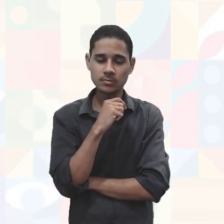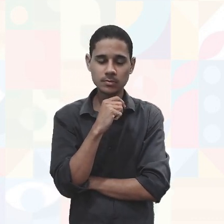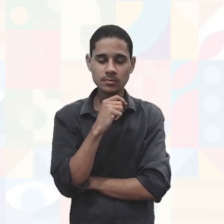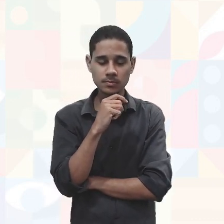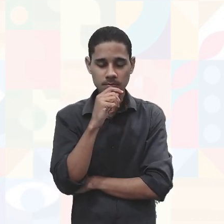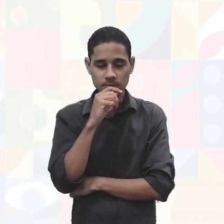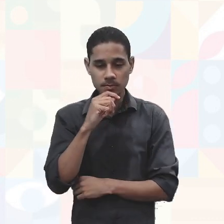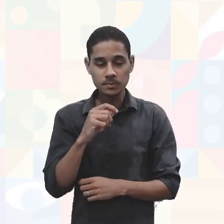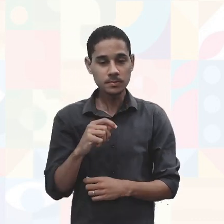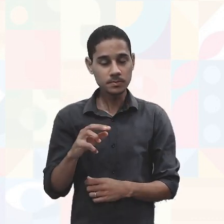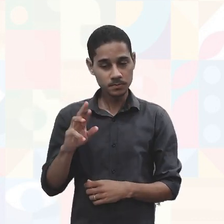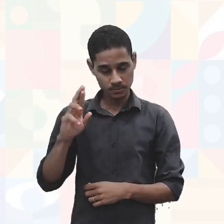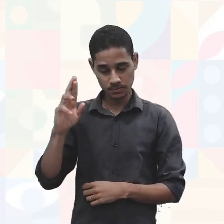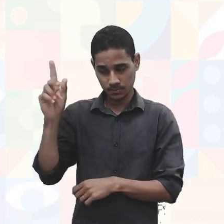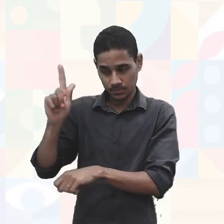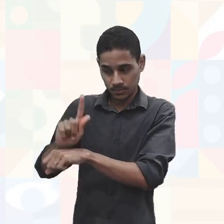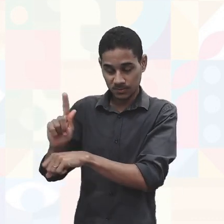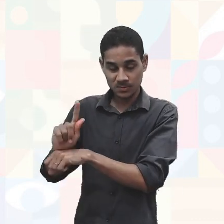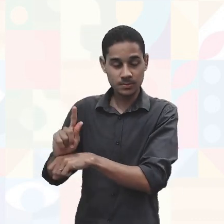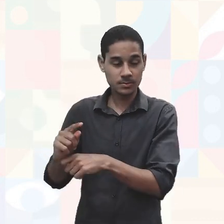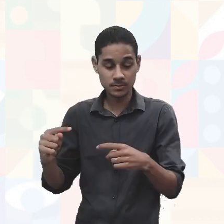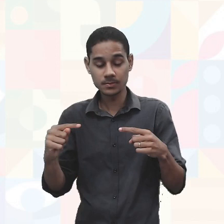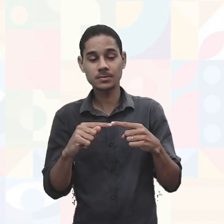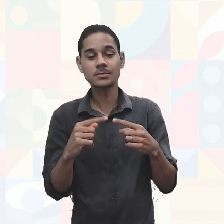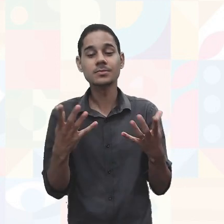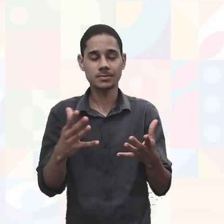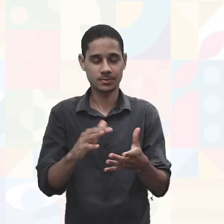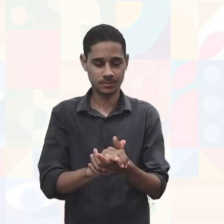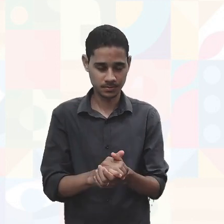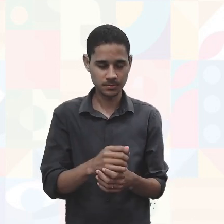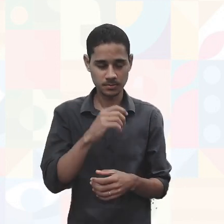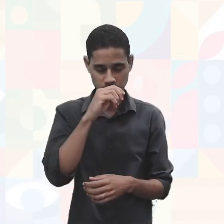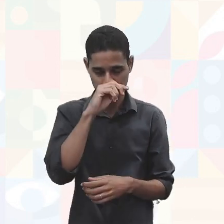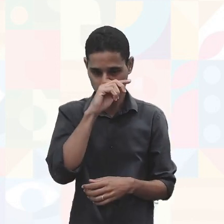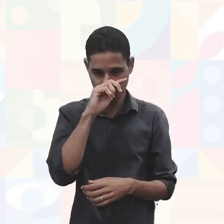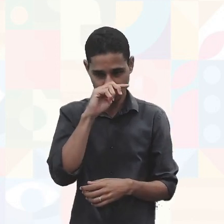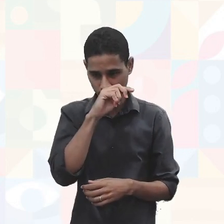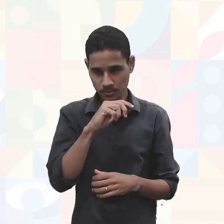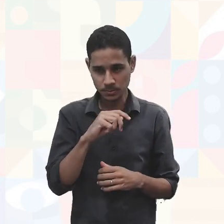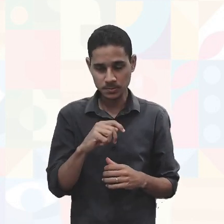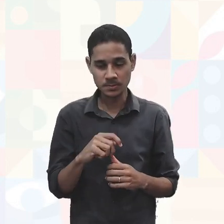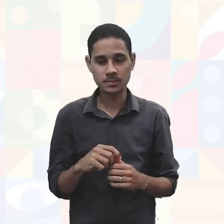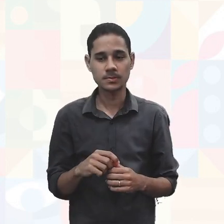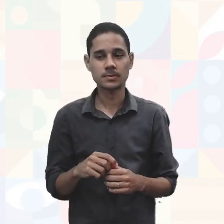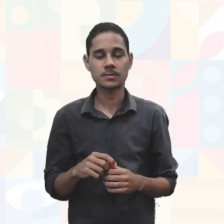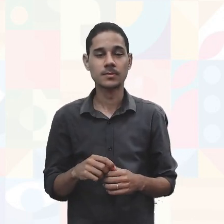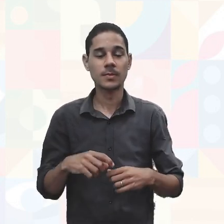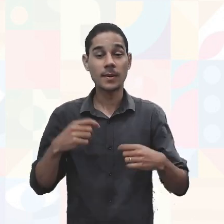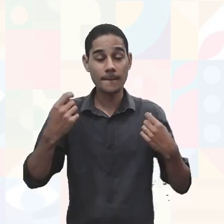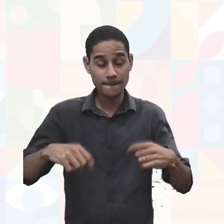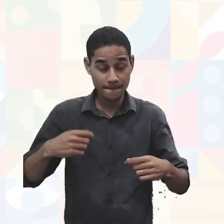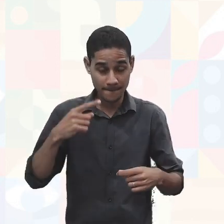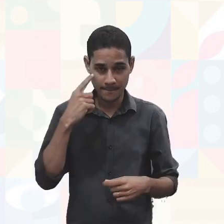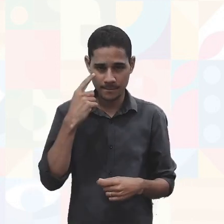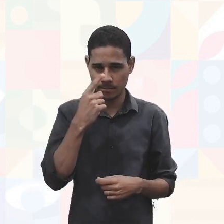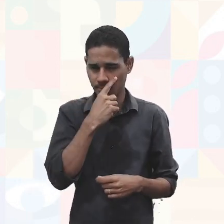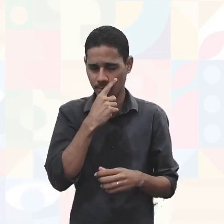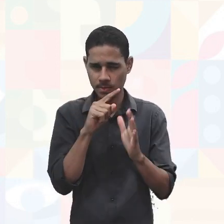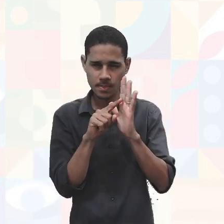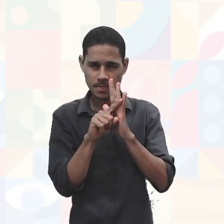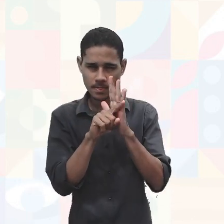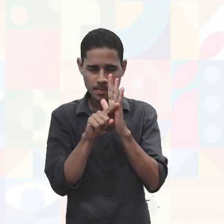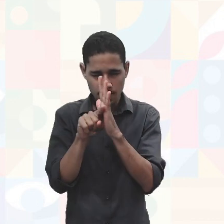modelo, tal gestão, o modelo de gestão que cabe ali. Então, vai ter que ter um olhar analítico,